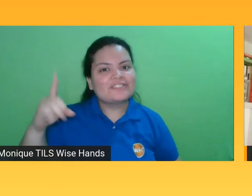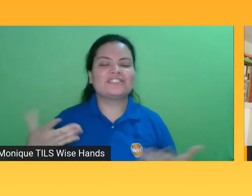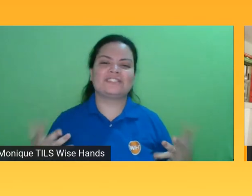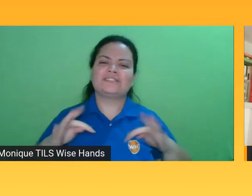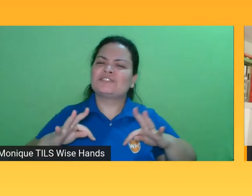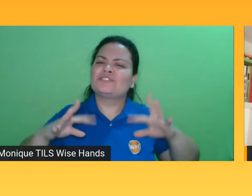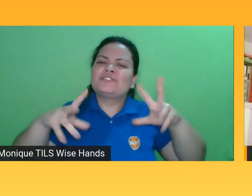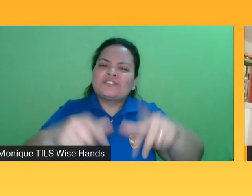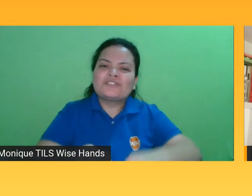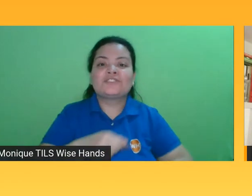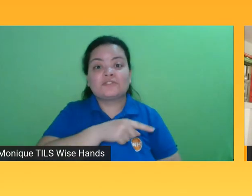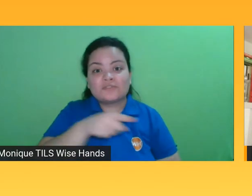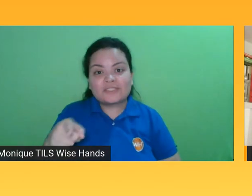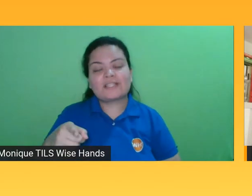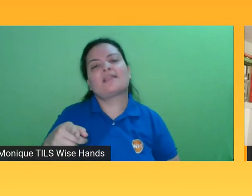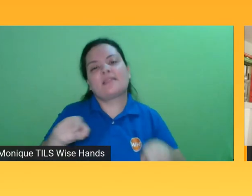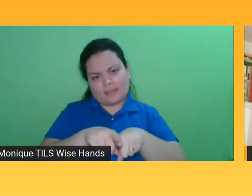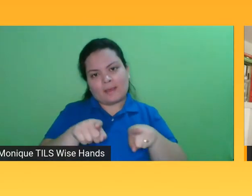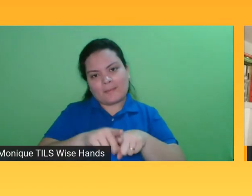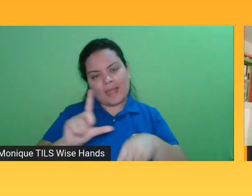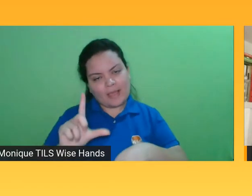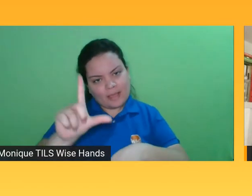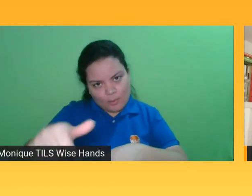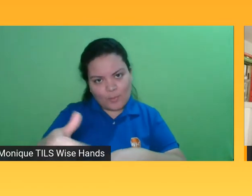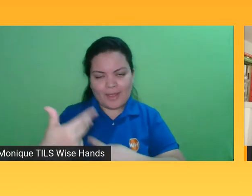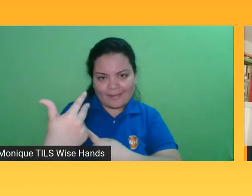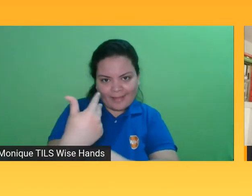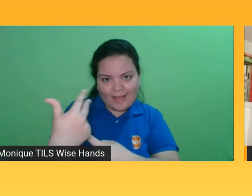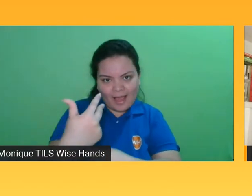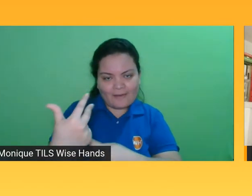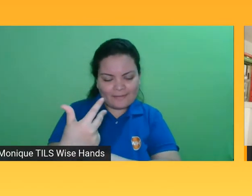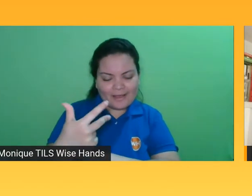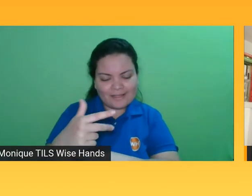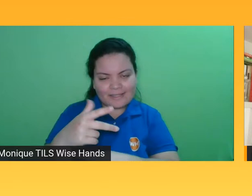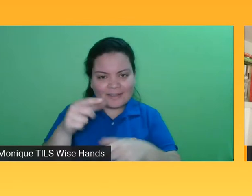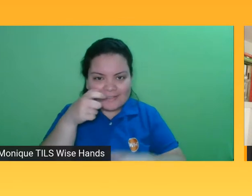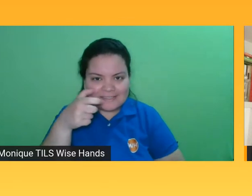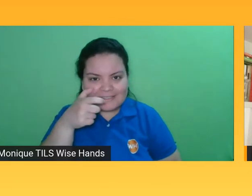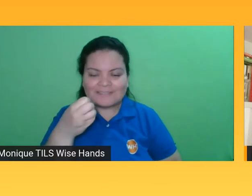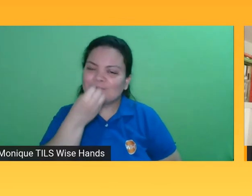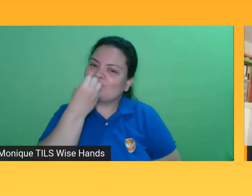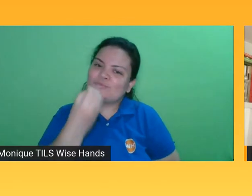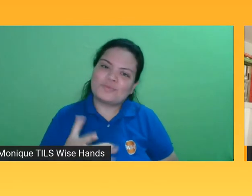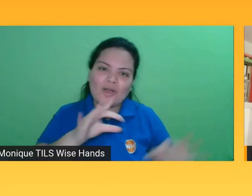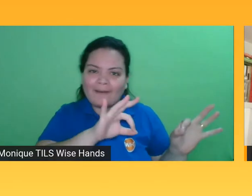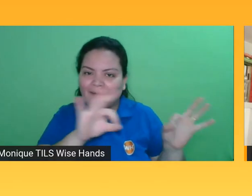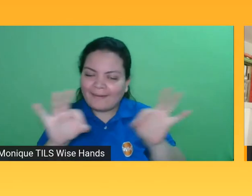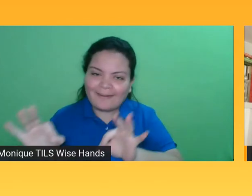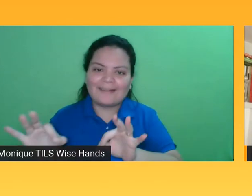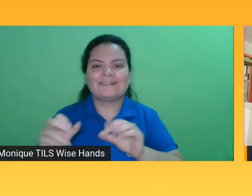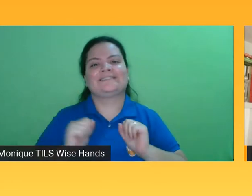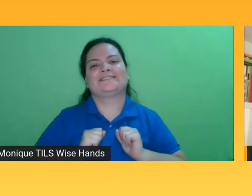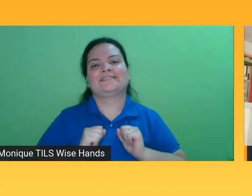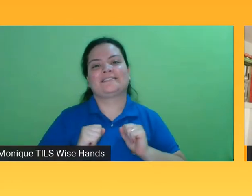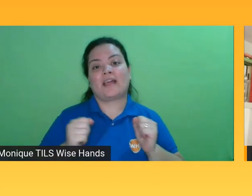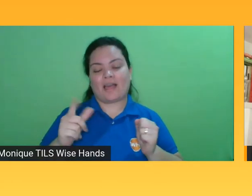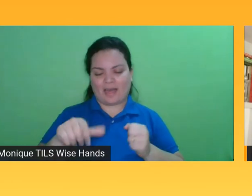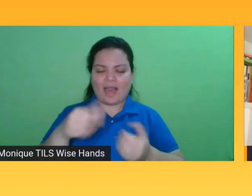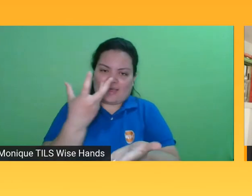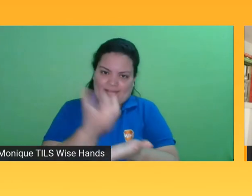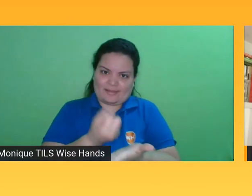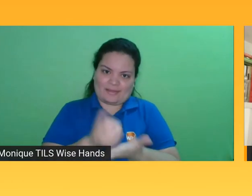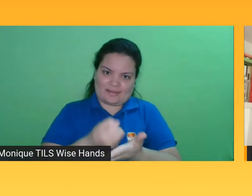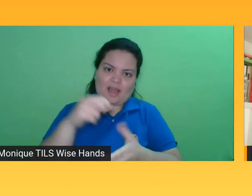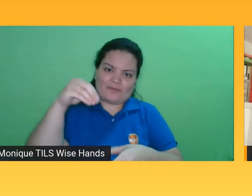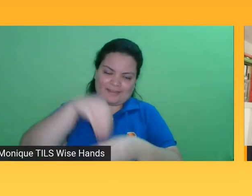para você que está assistindo a gravação, bom dia, boa tarde, boa noite, né, esse encontro vai ficar no nosso canal aqui da Fabcom no